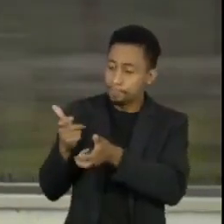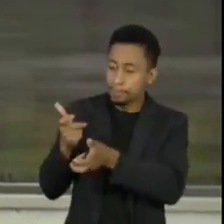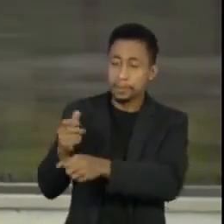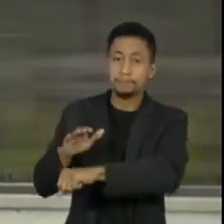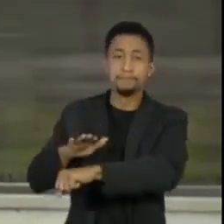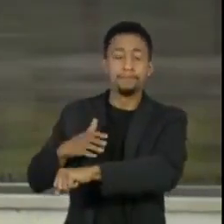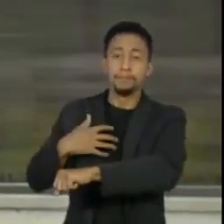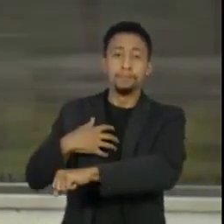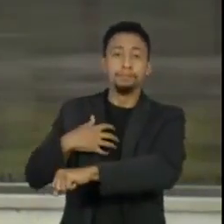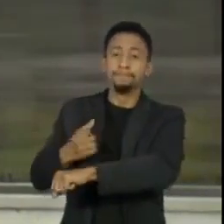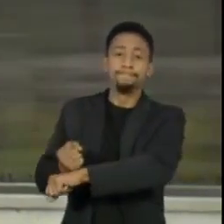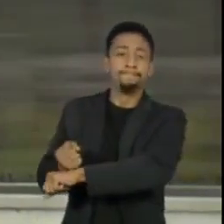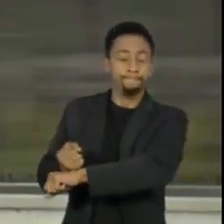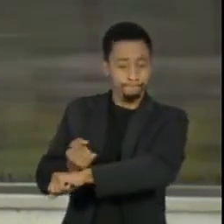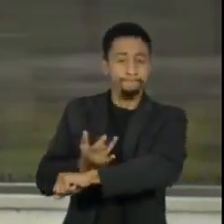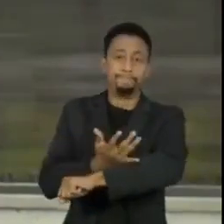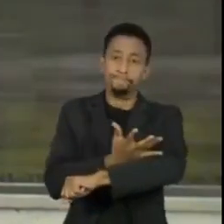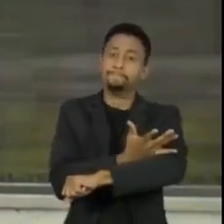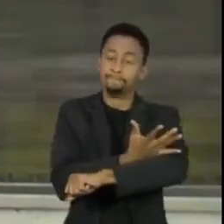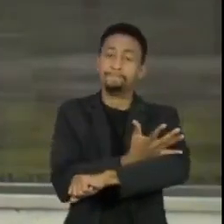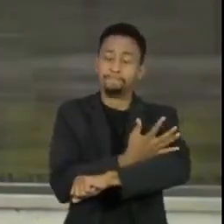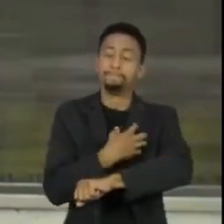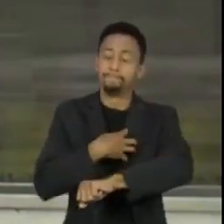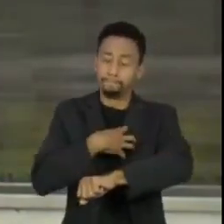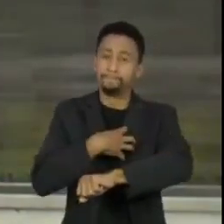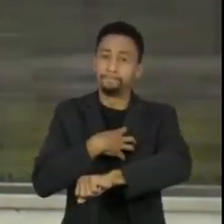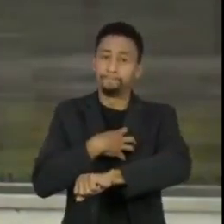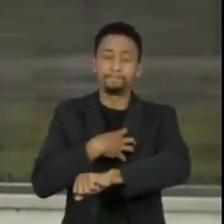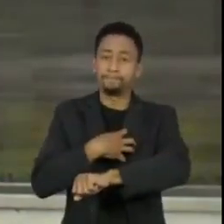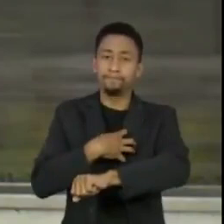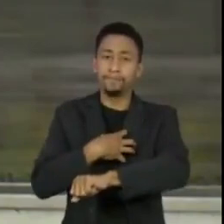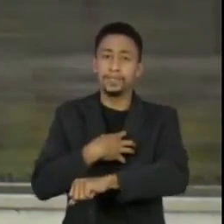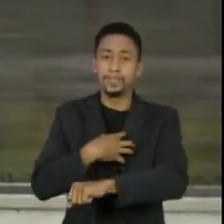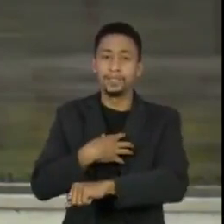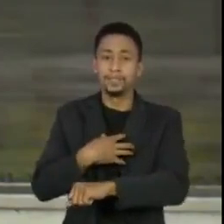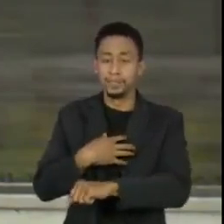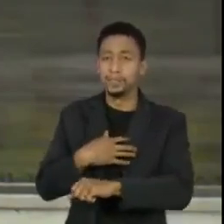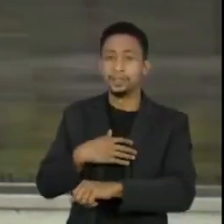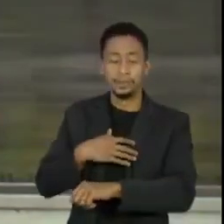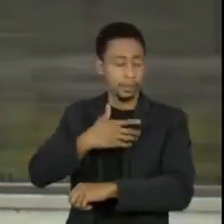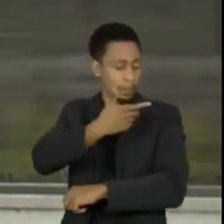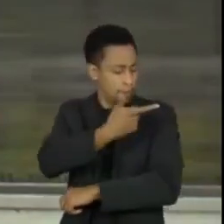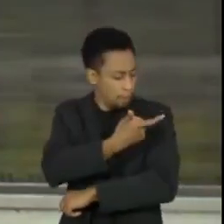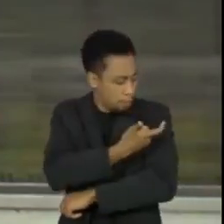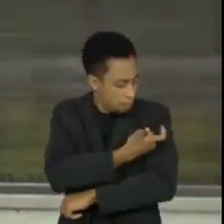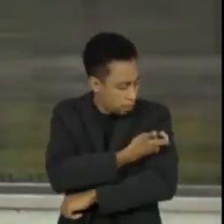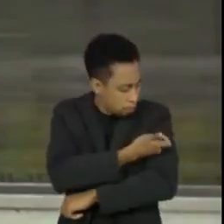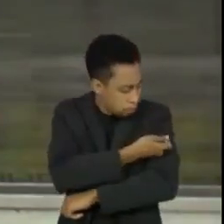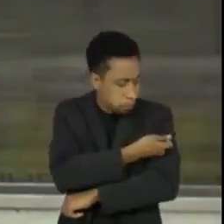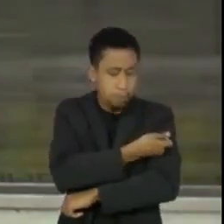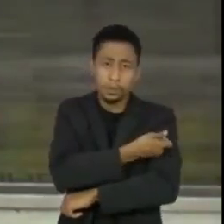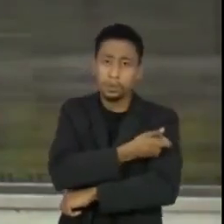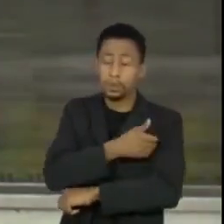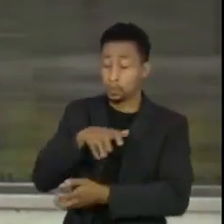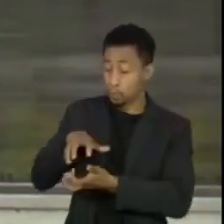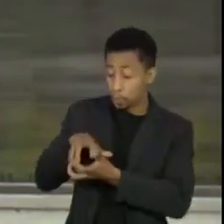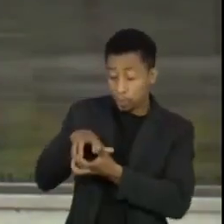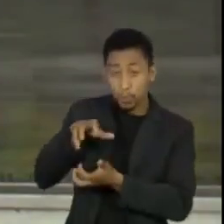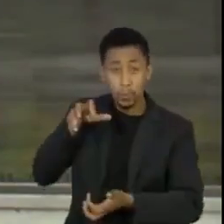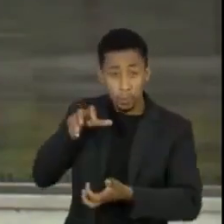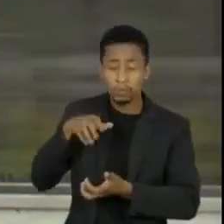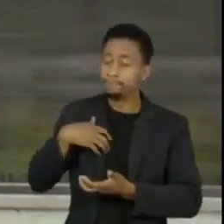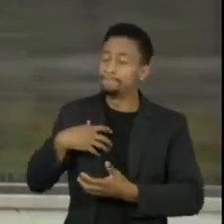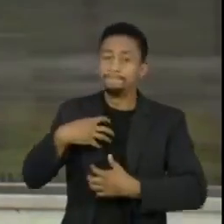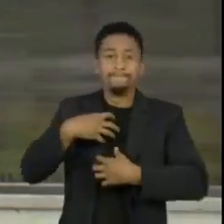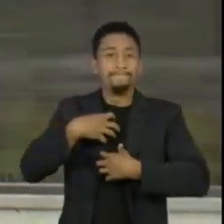quero testemunhar isso a vocês, é quando se aplica no braço de um idoso ou de uma idosa a vacina.